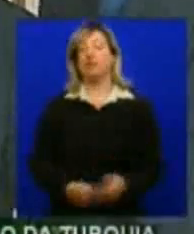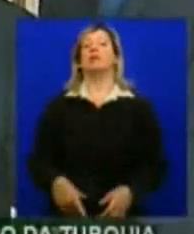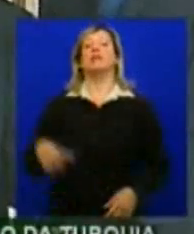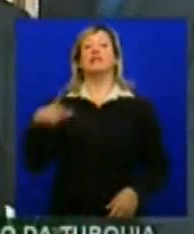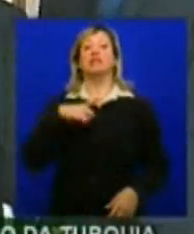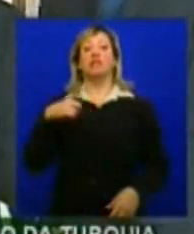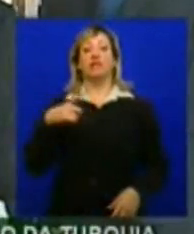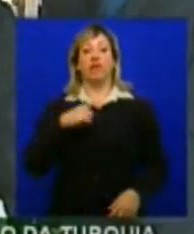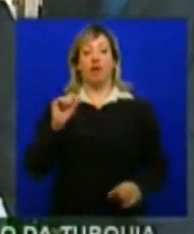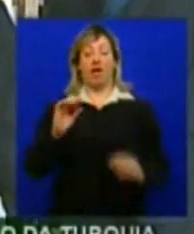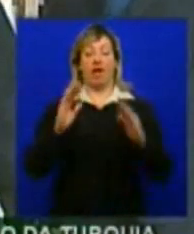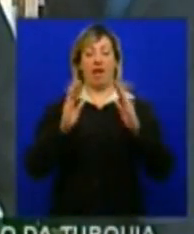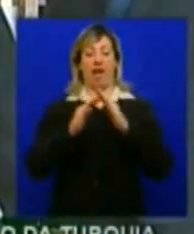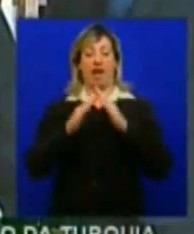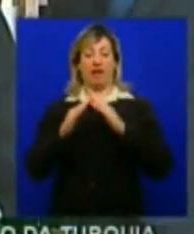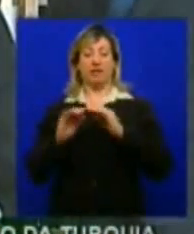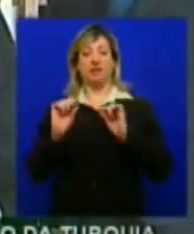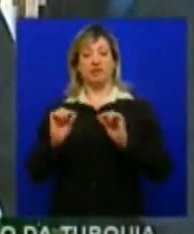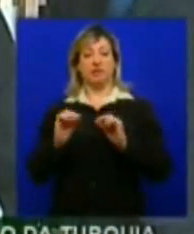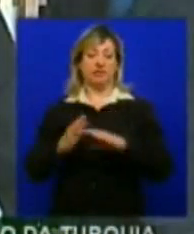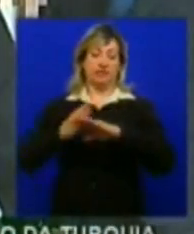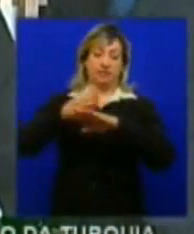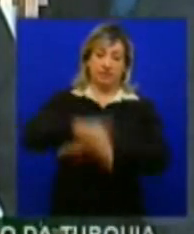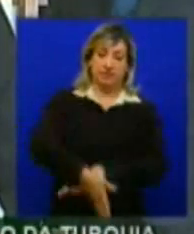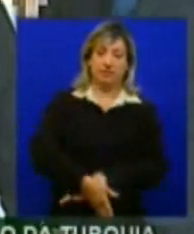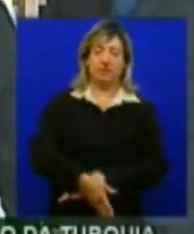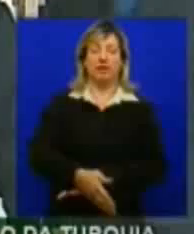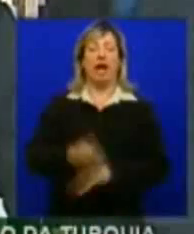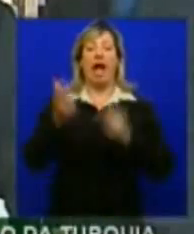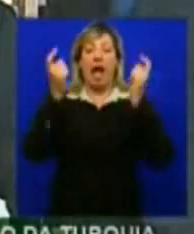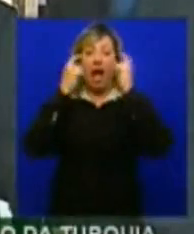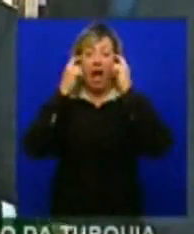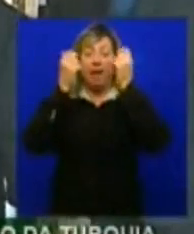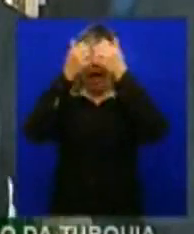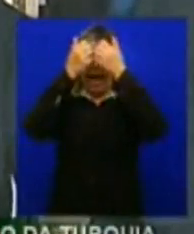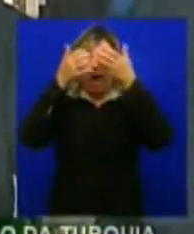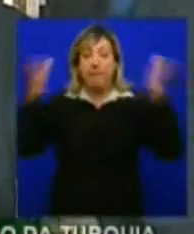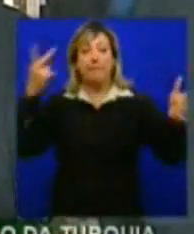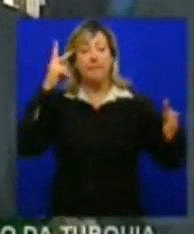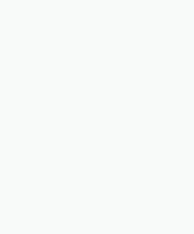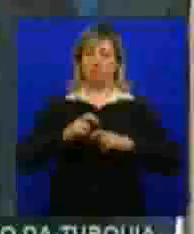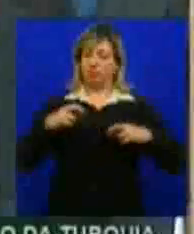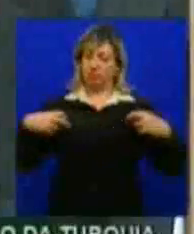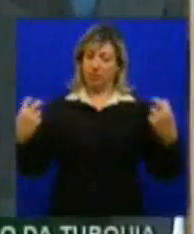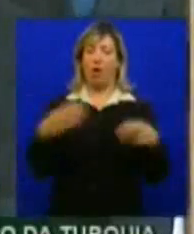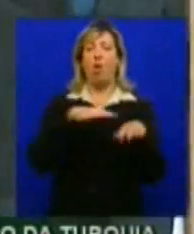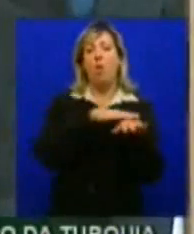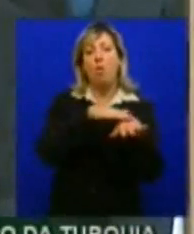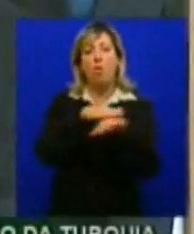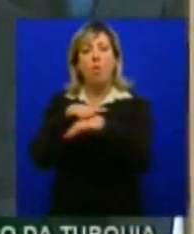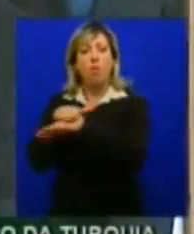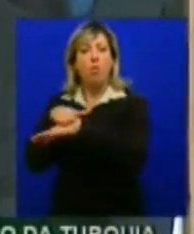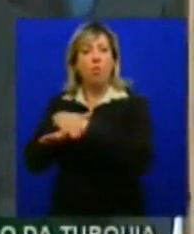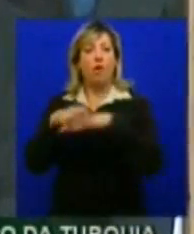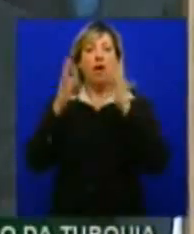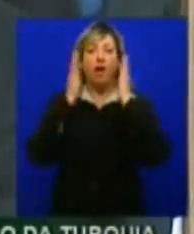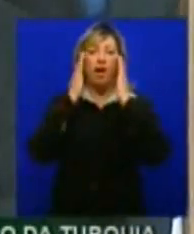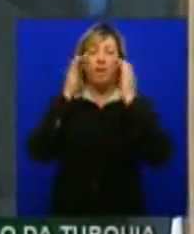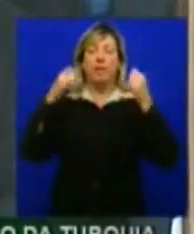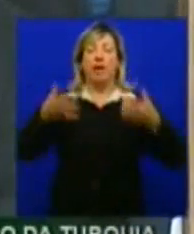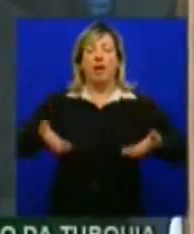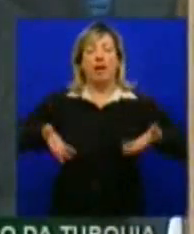casa de manhã para negociar, com a cabeça aberta para negociar. É preciso que eles saiam de casa